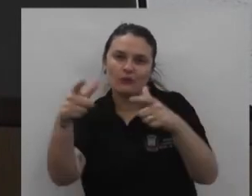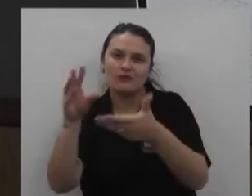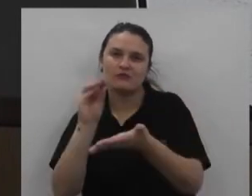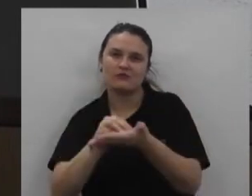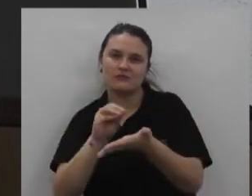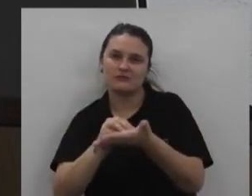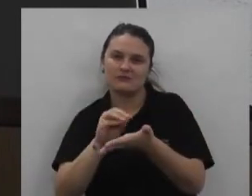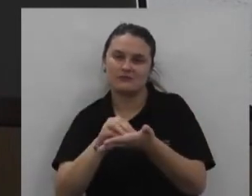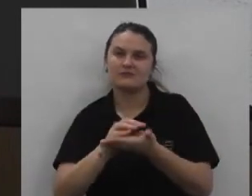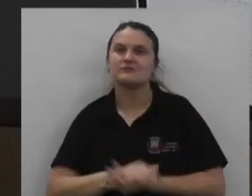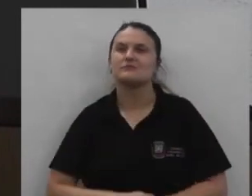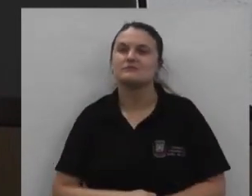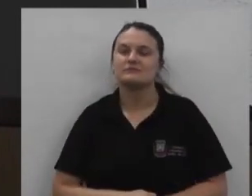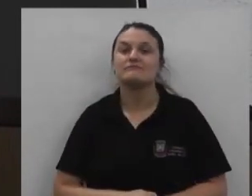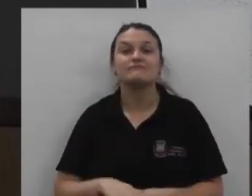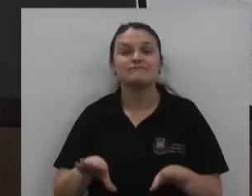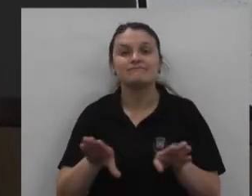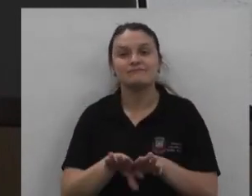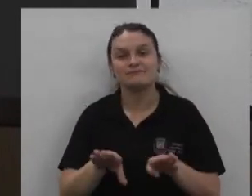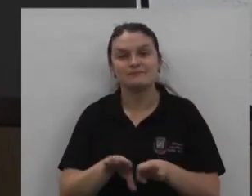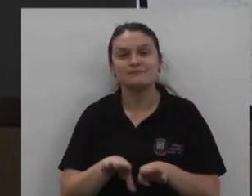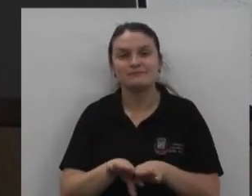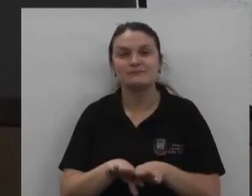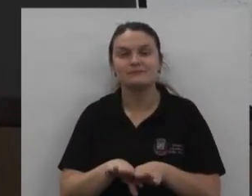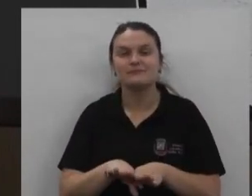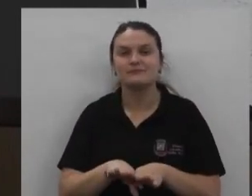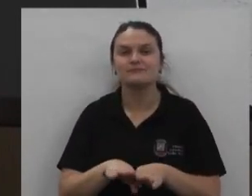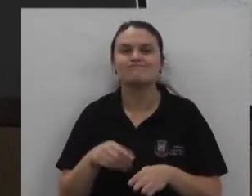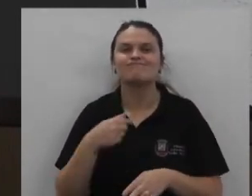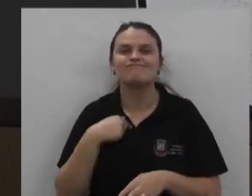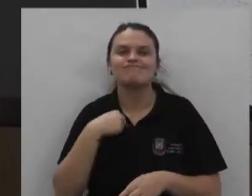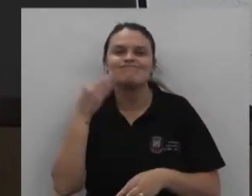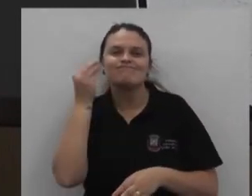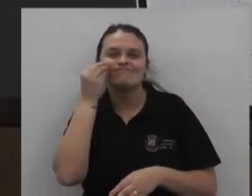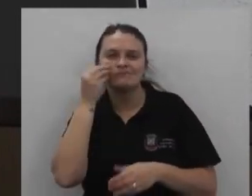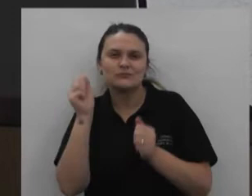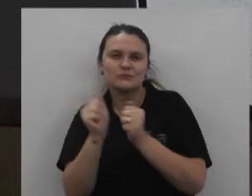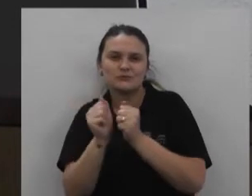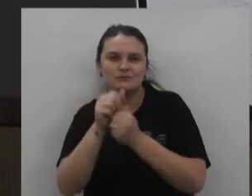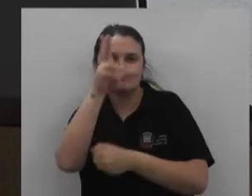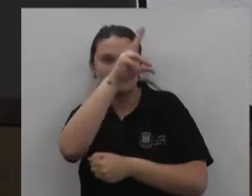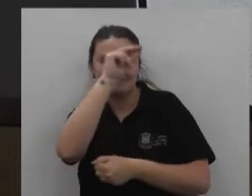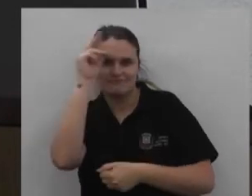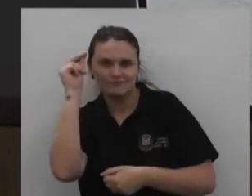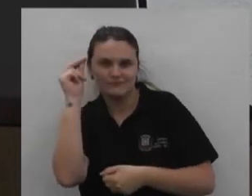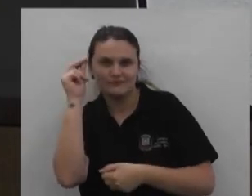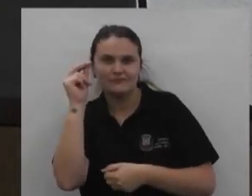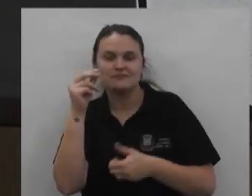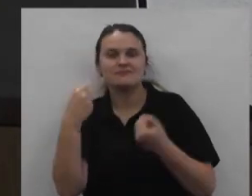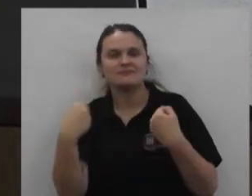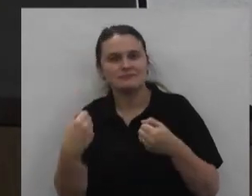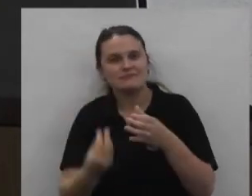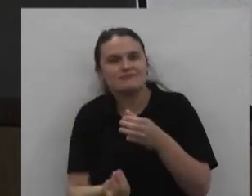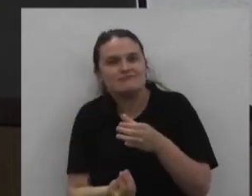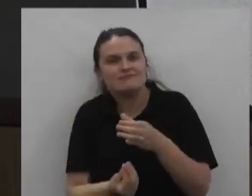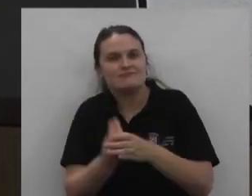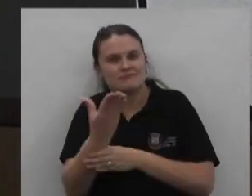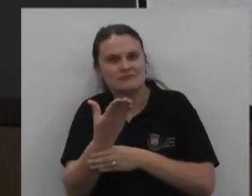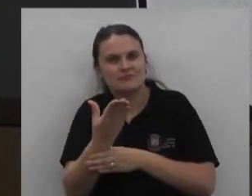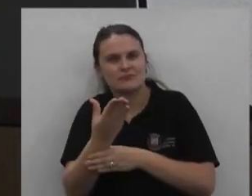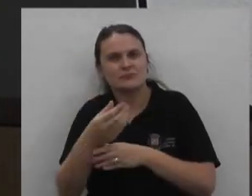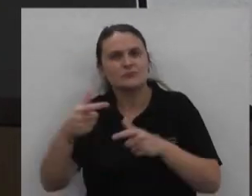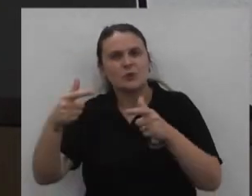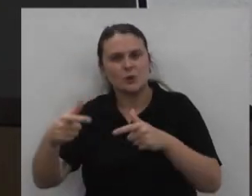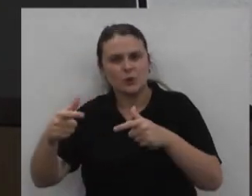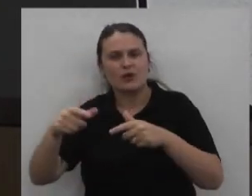Nossas crianças Também nesse sentido Busco com a administração Que seja criada Uma pista de